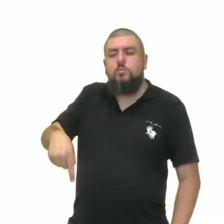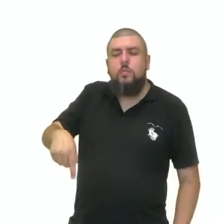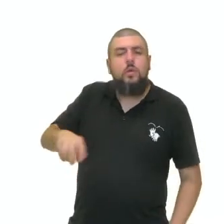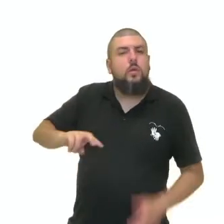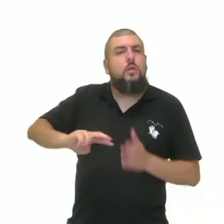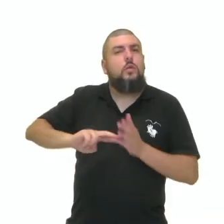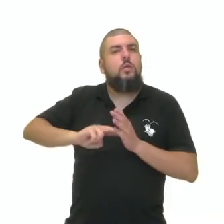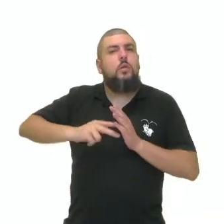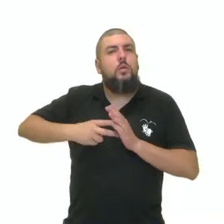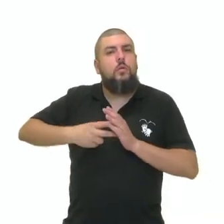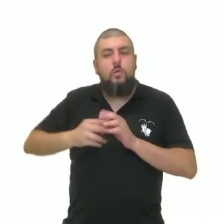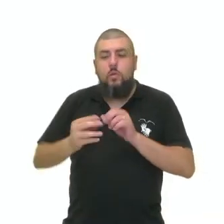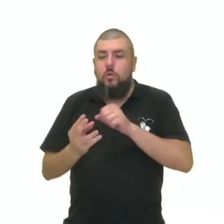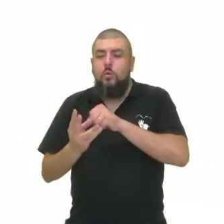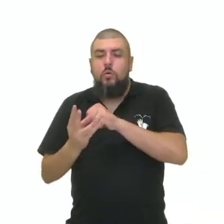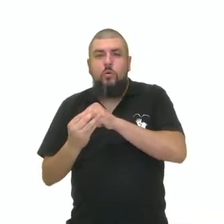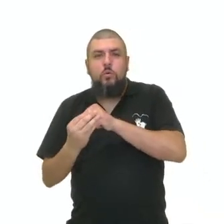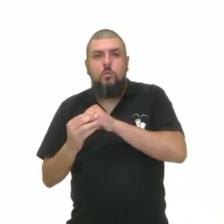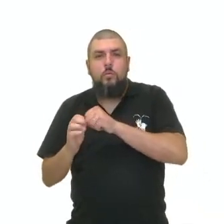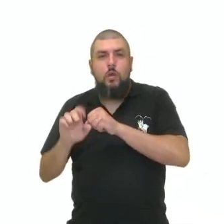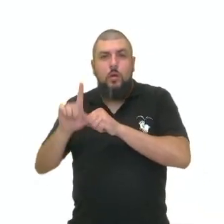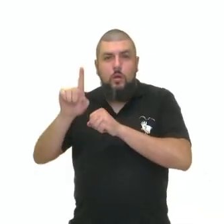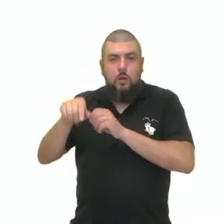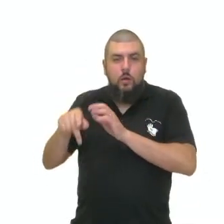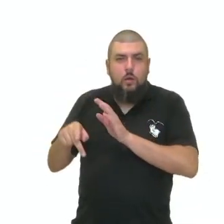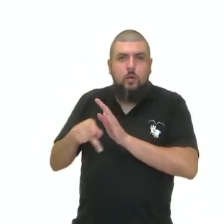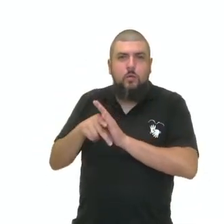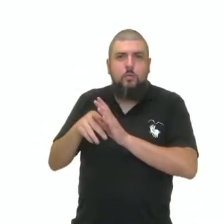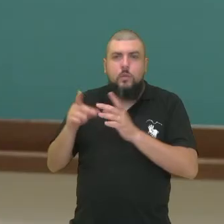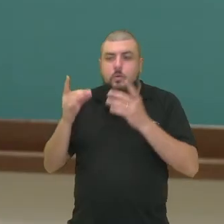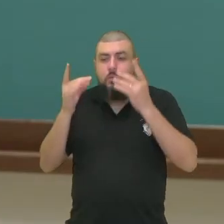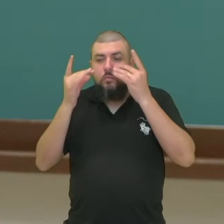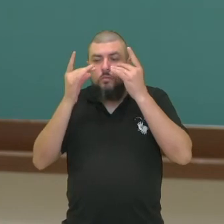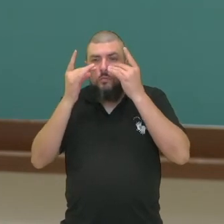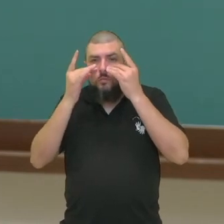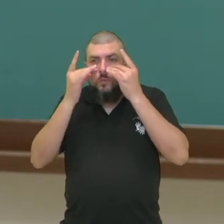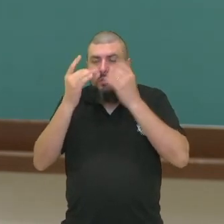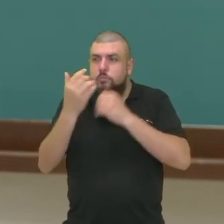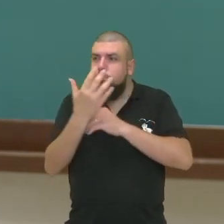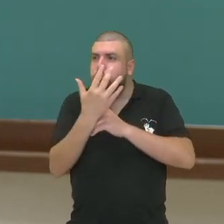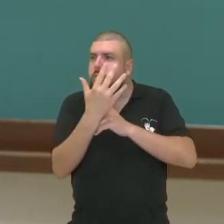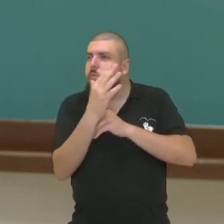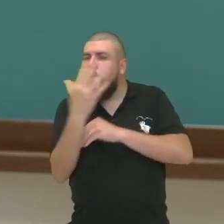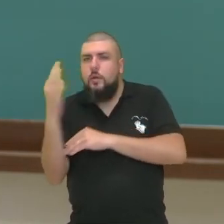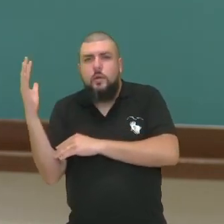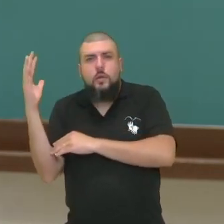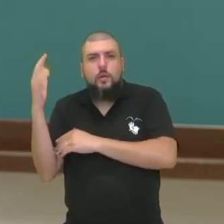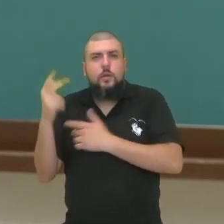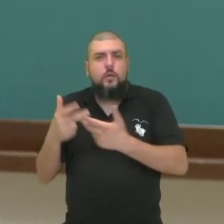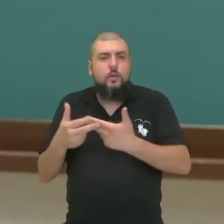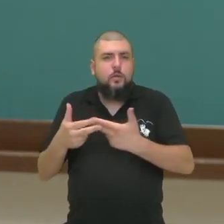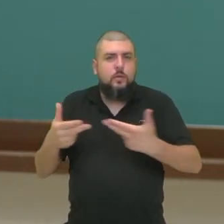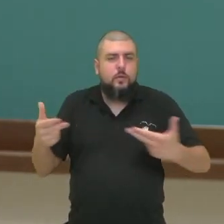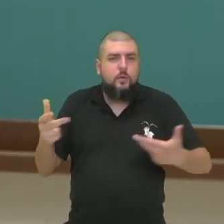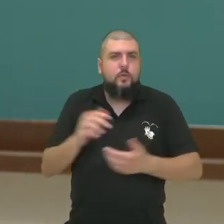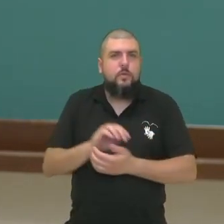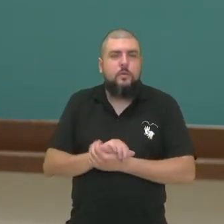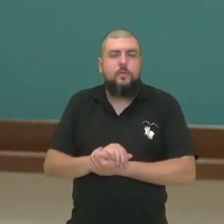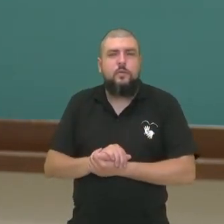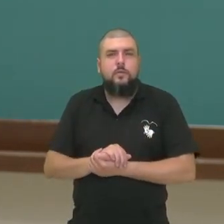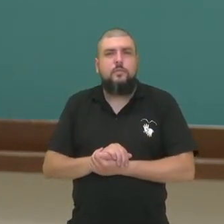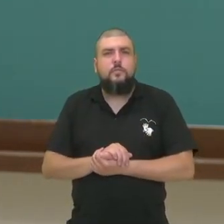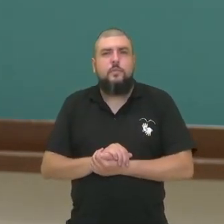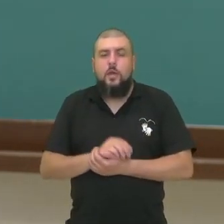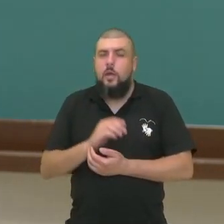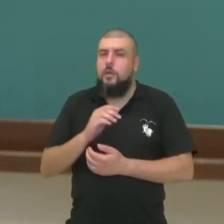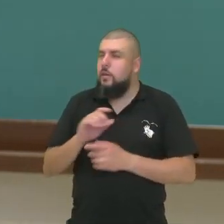pode ser obtido na observação da natureza. Bem interessante aí, essa obra muito conhecida